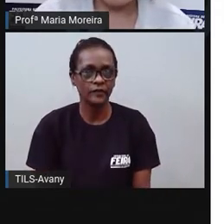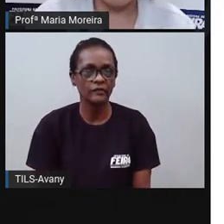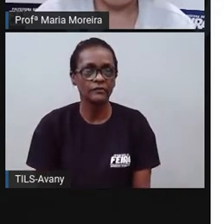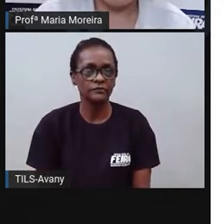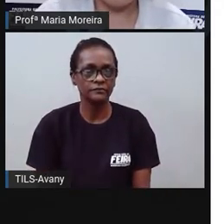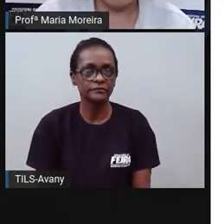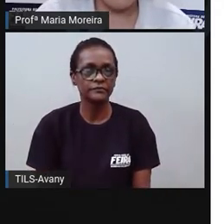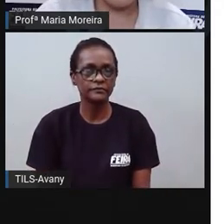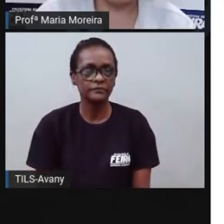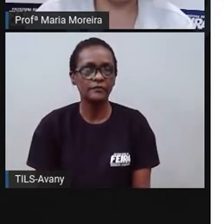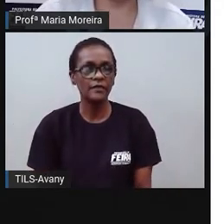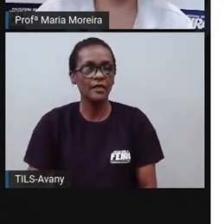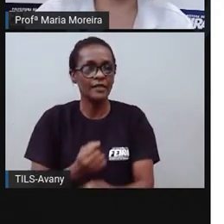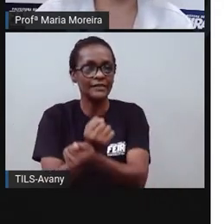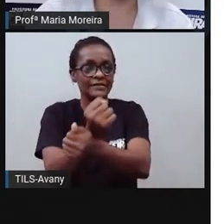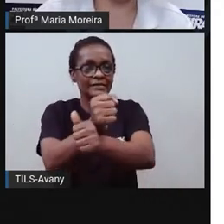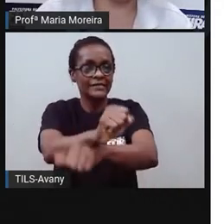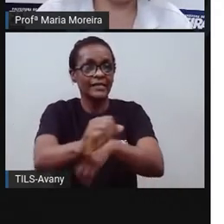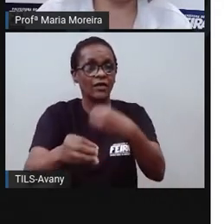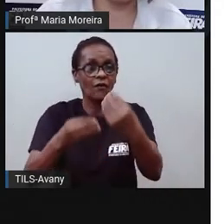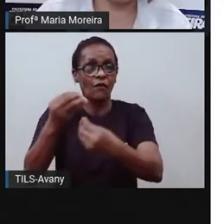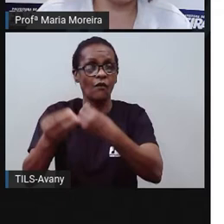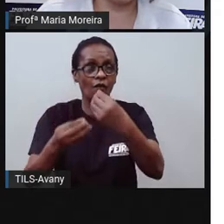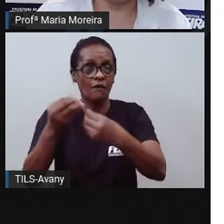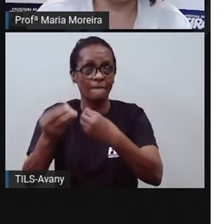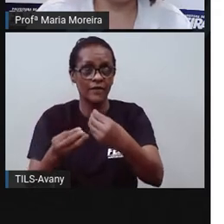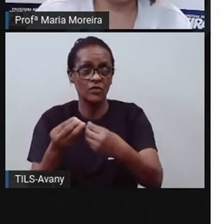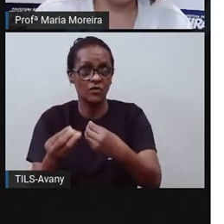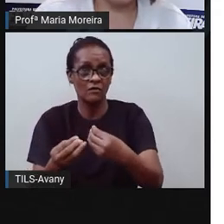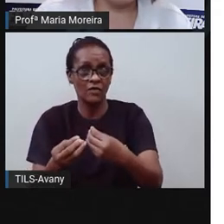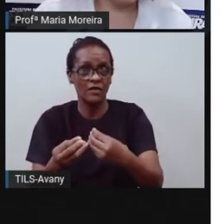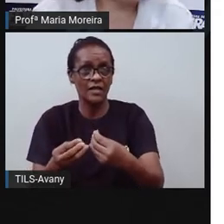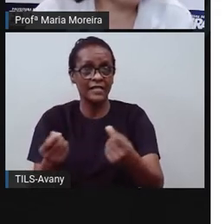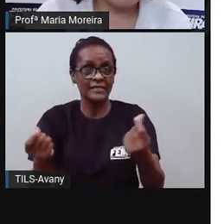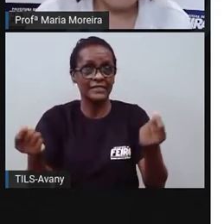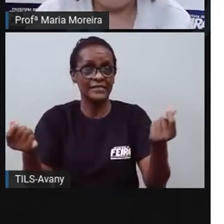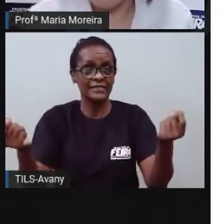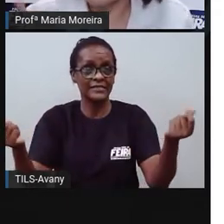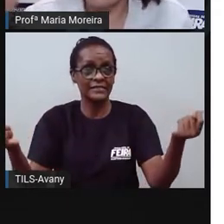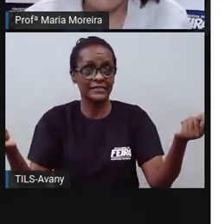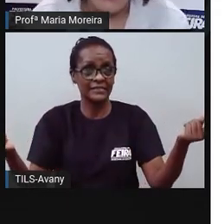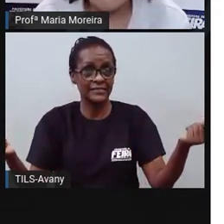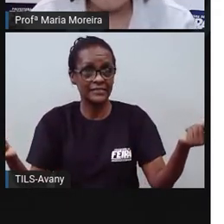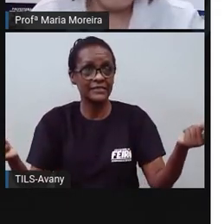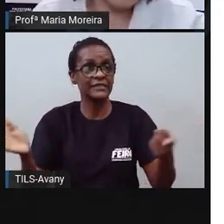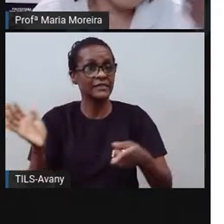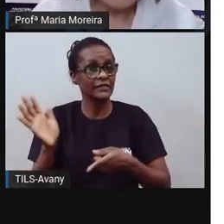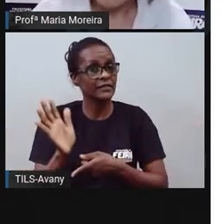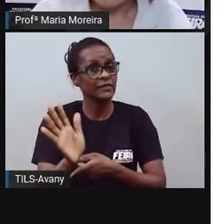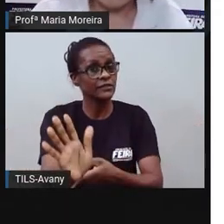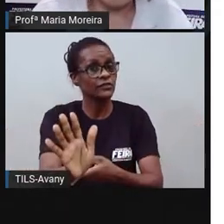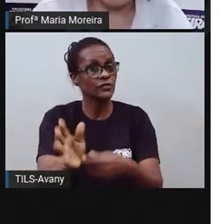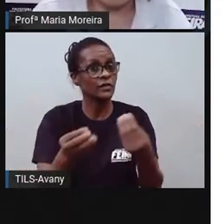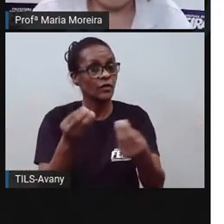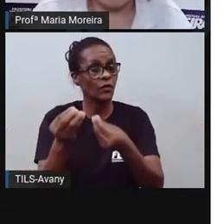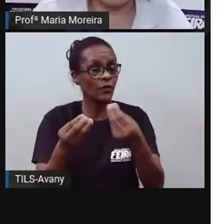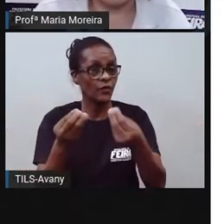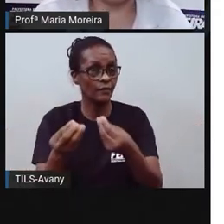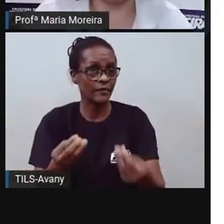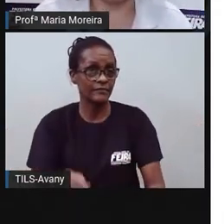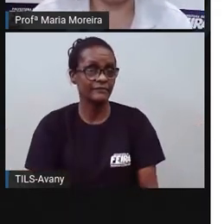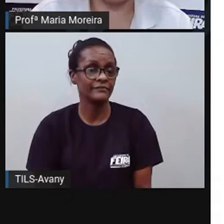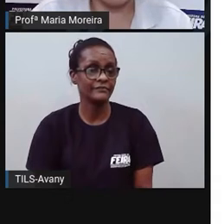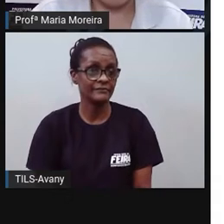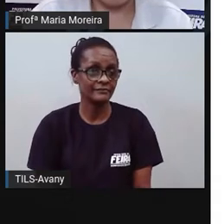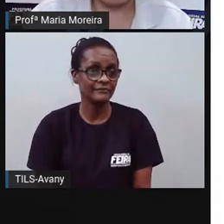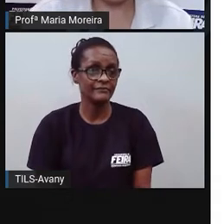essa escravidão acabou constituindo a base da economia. Como assim, Pró? Era uma coisa errada e constituiu a base